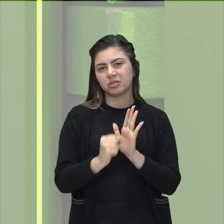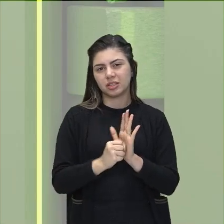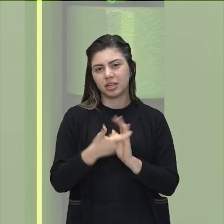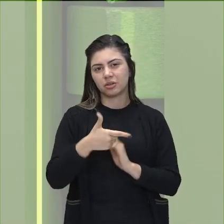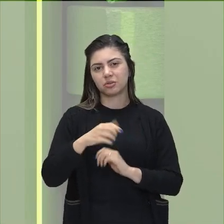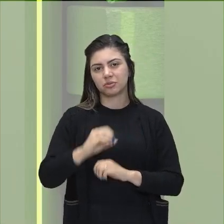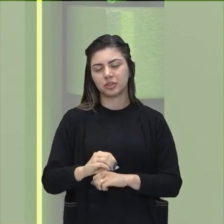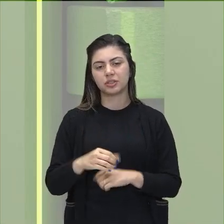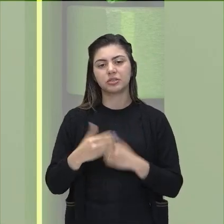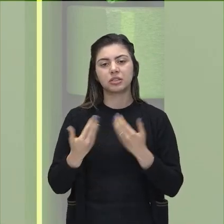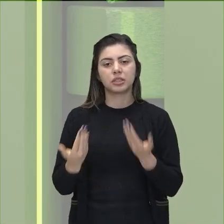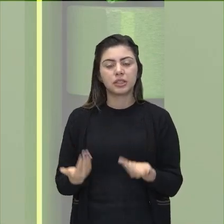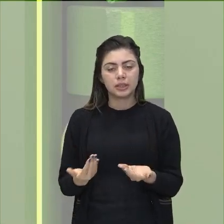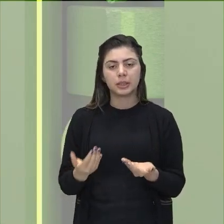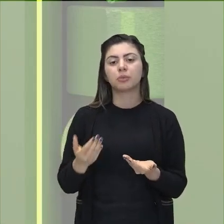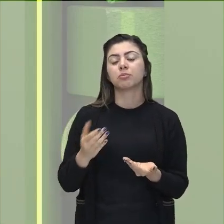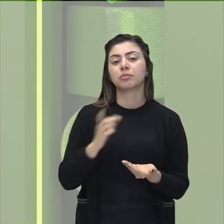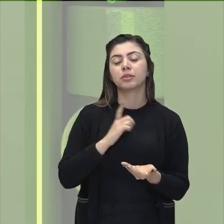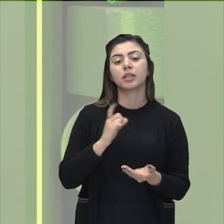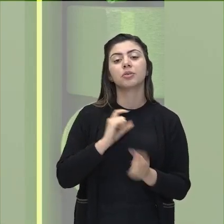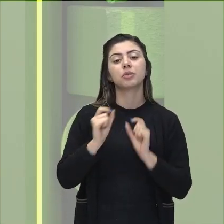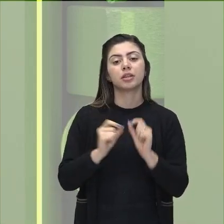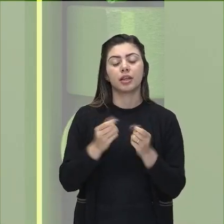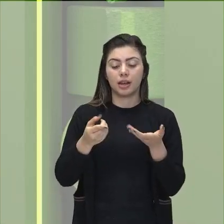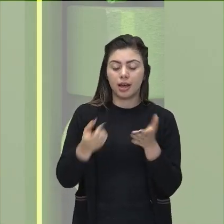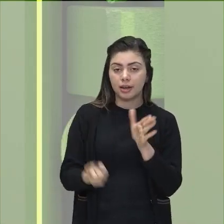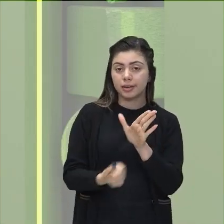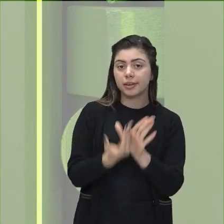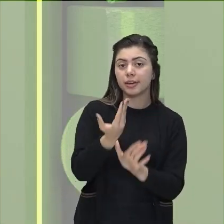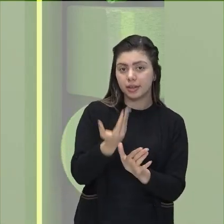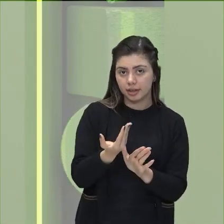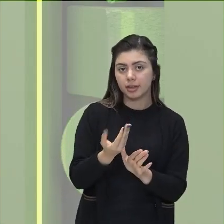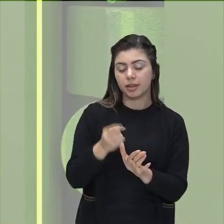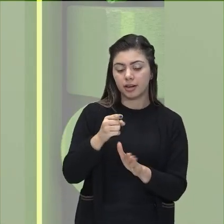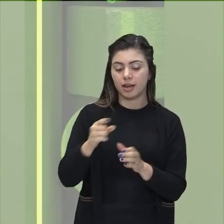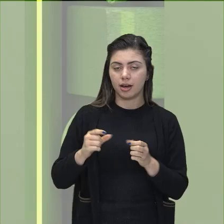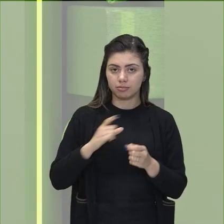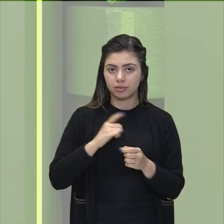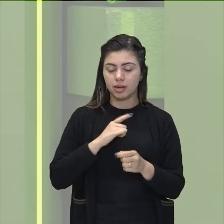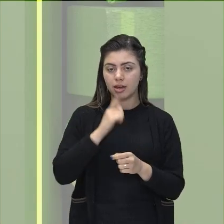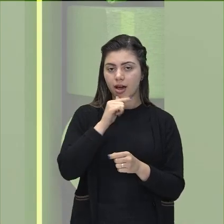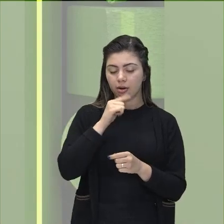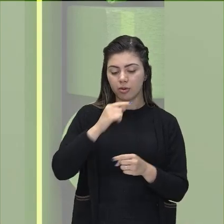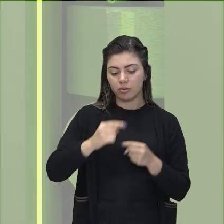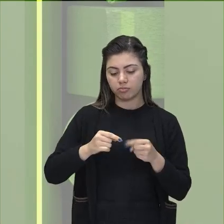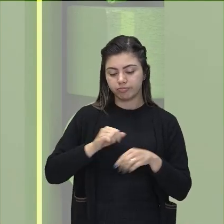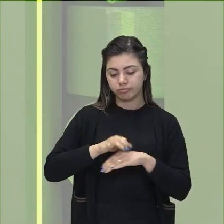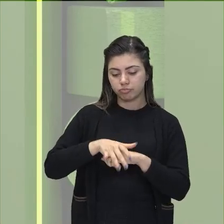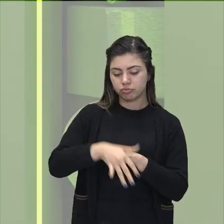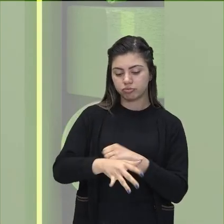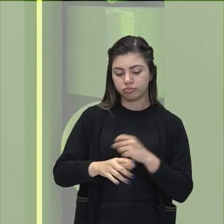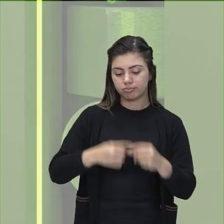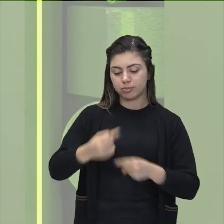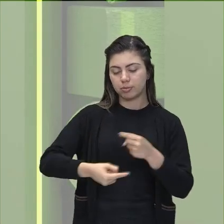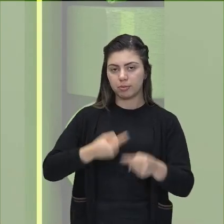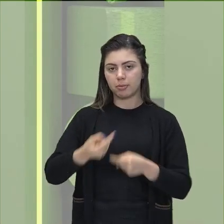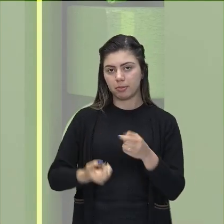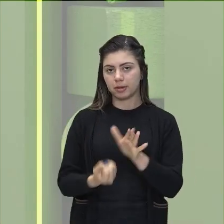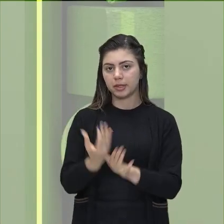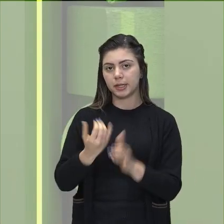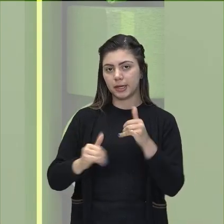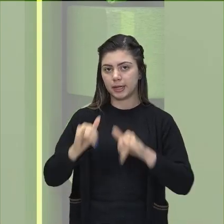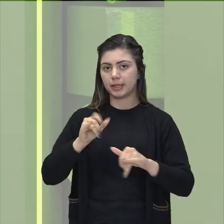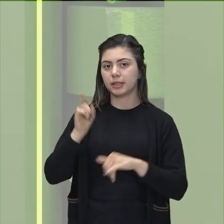temos essa idealização da usina hidrelétrica, pensada por Nicolás